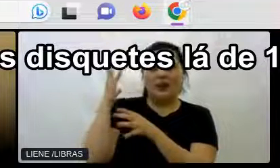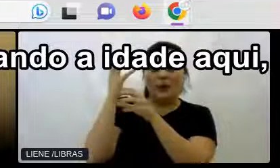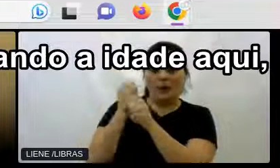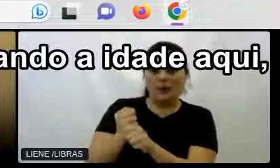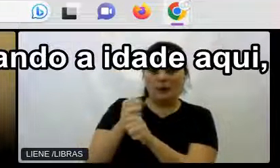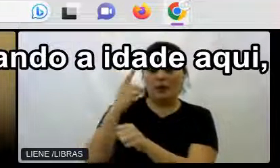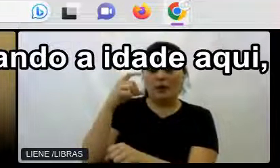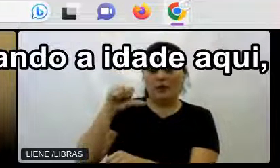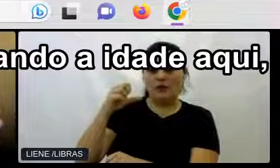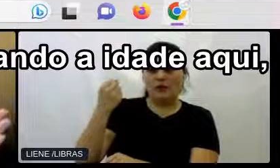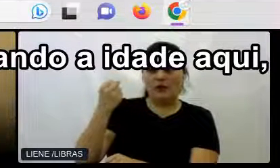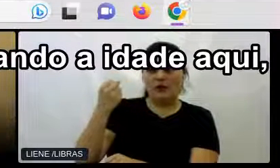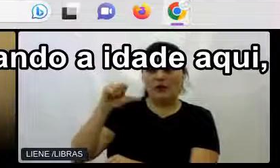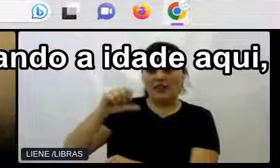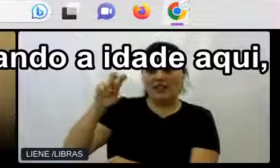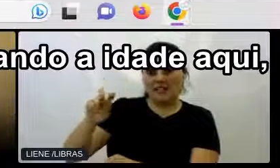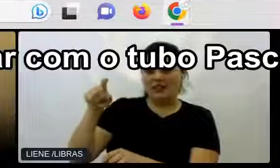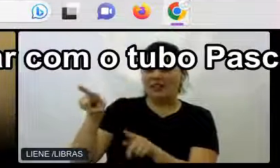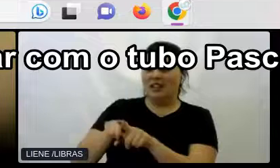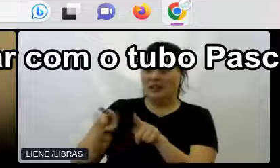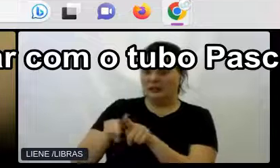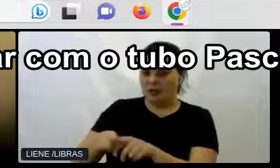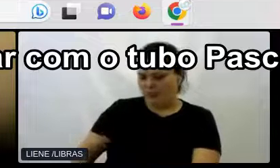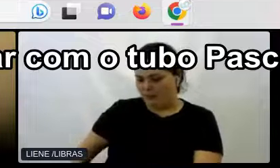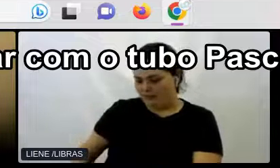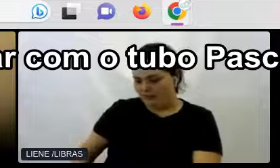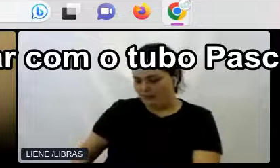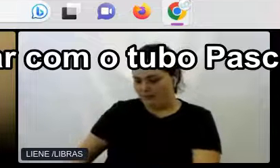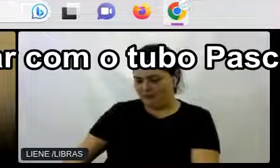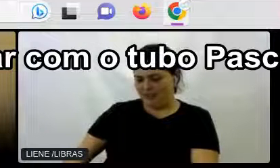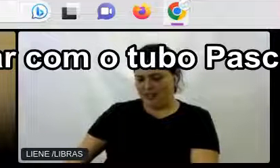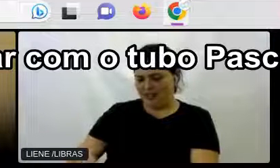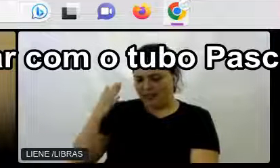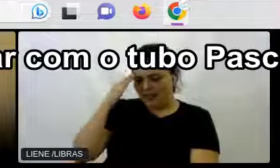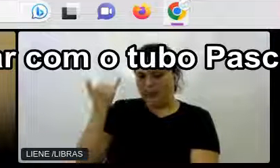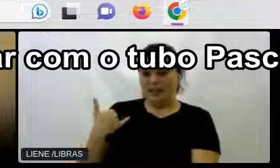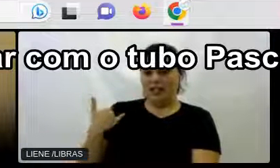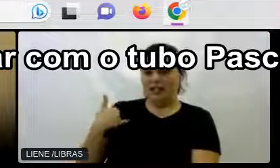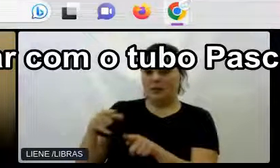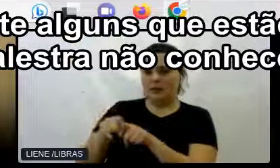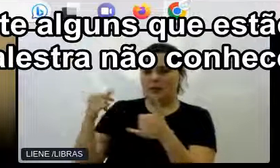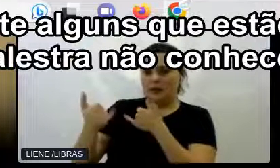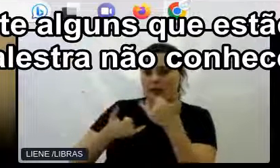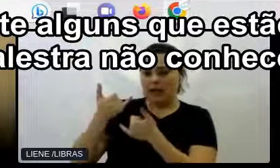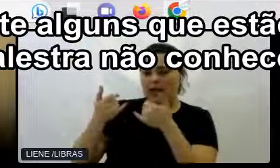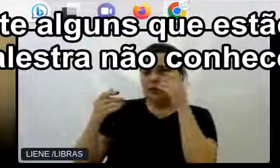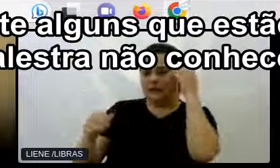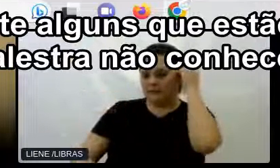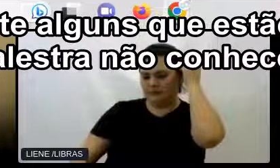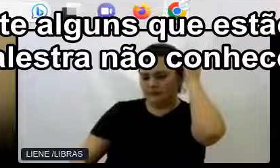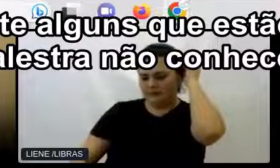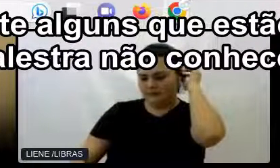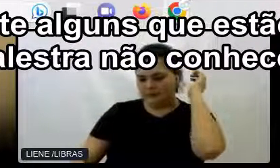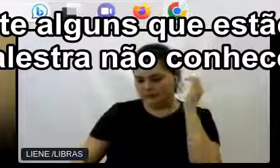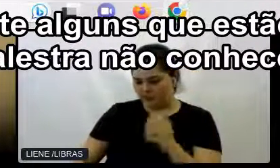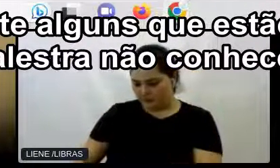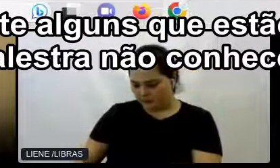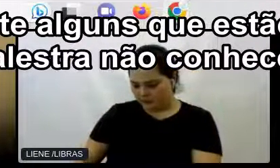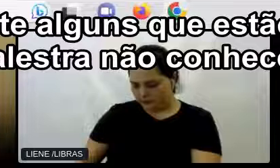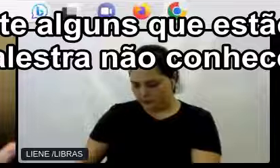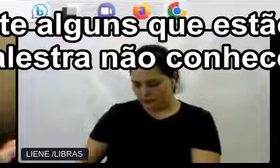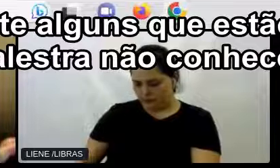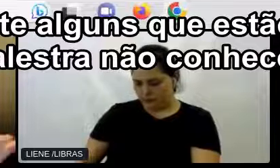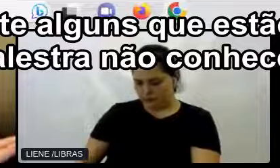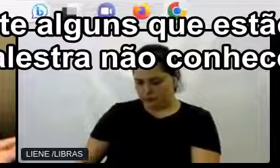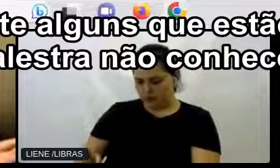1995 Já estou entregando a idade aqui E comecei a brincar Com o tubo Pascal Que provavelmente Alguns que estão assistindo Aqui a